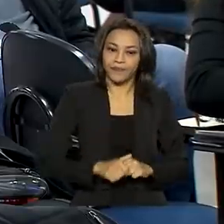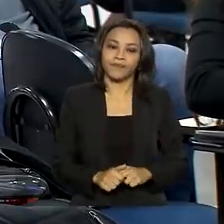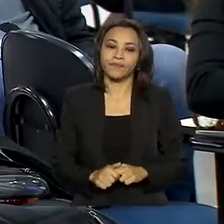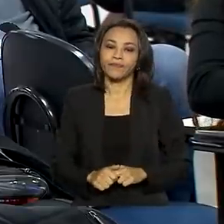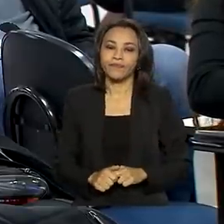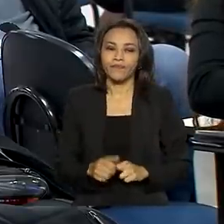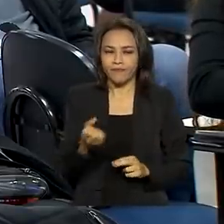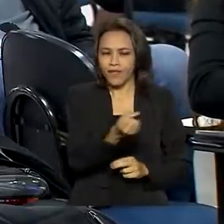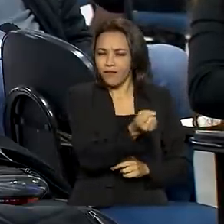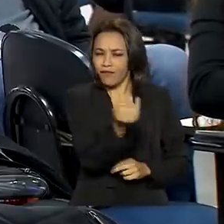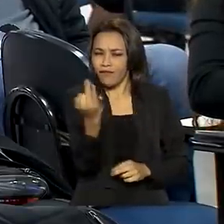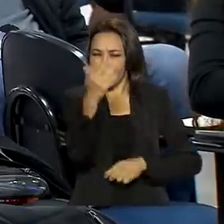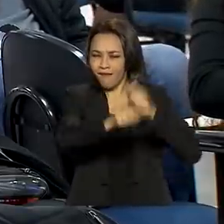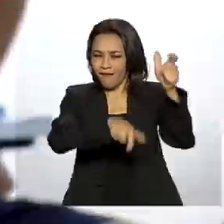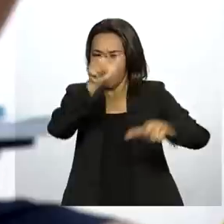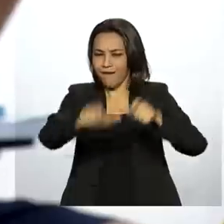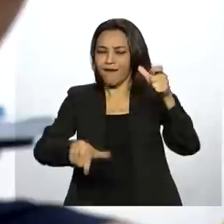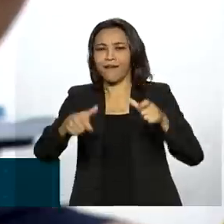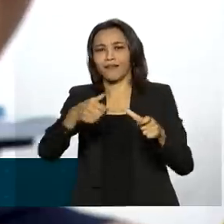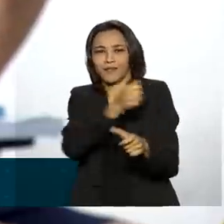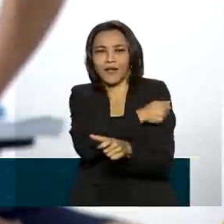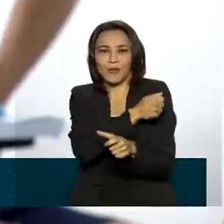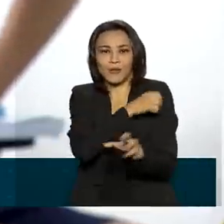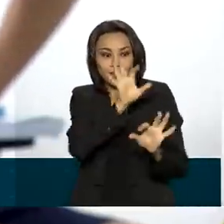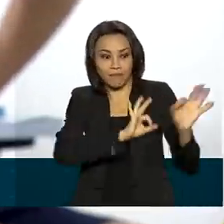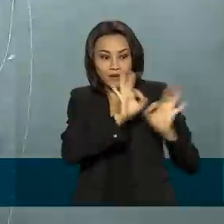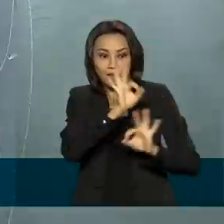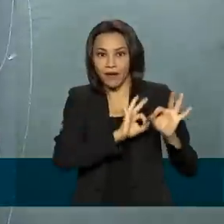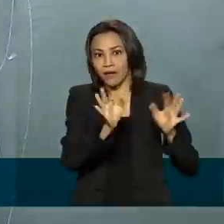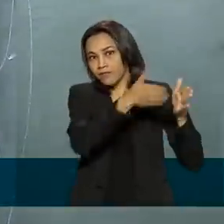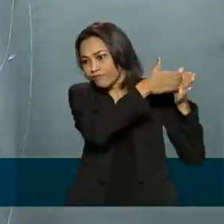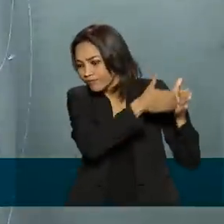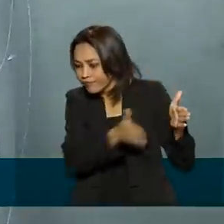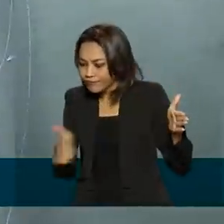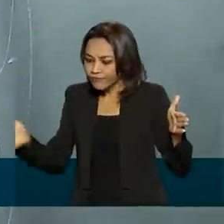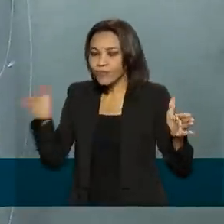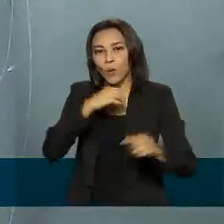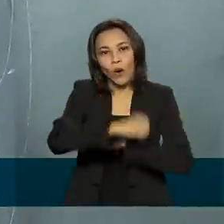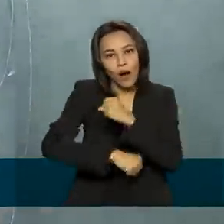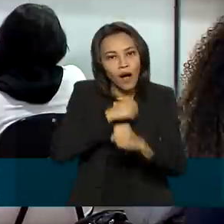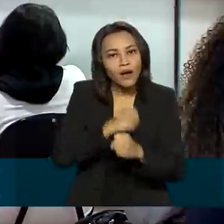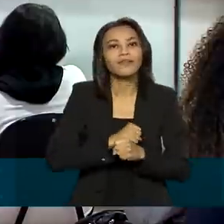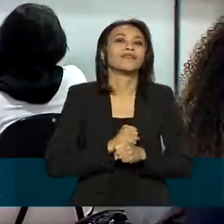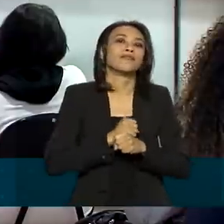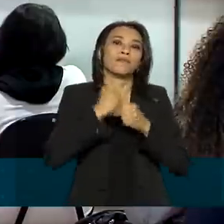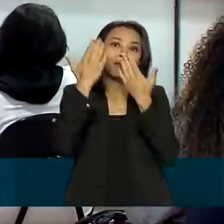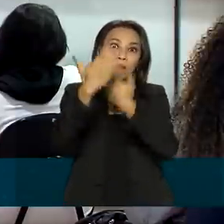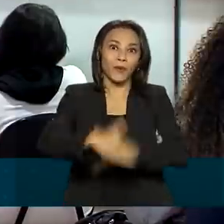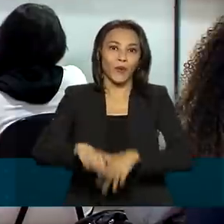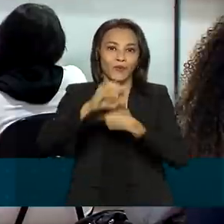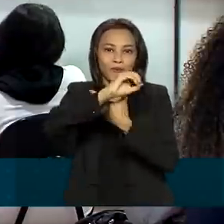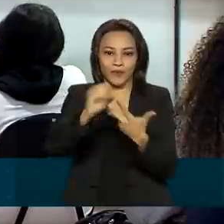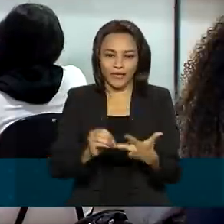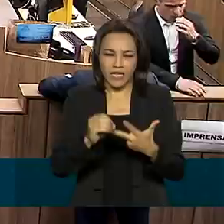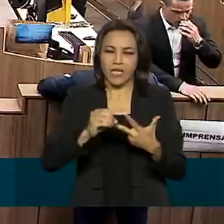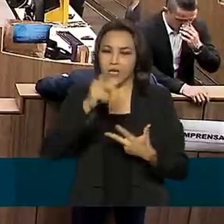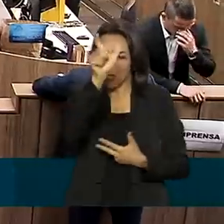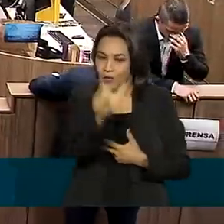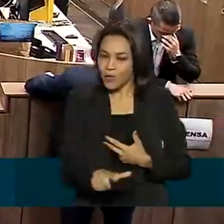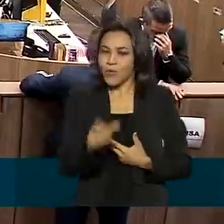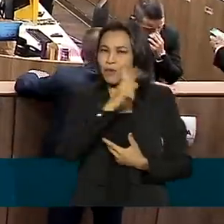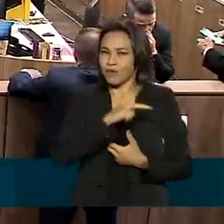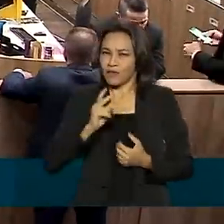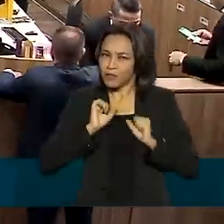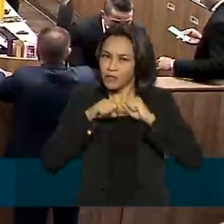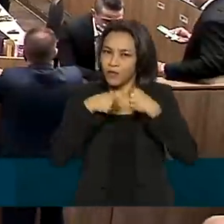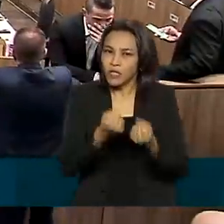Muitos alunos estão se preparando o ano todo para o Enem. Os professores estão se esforçando para passar o melhor conteúdo. Mas